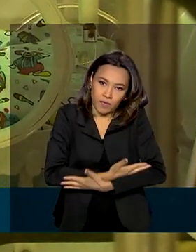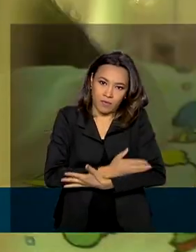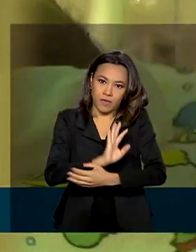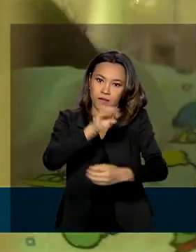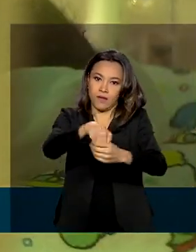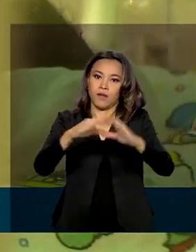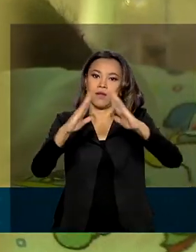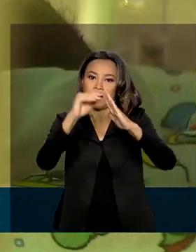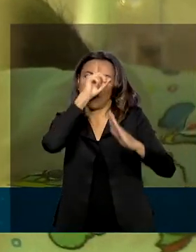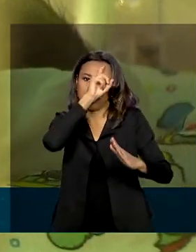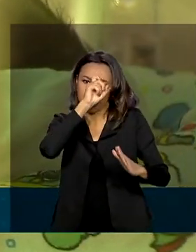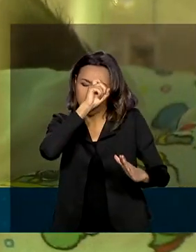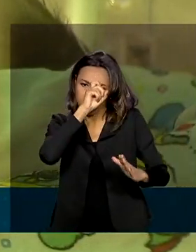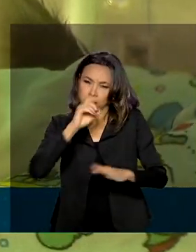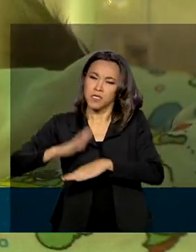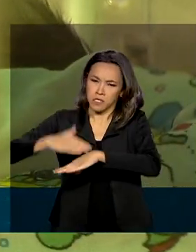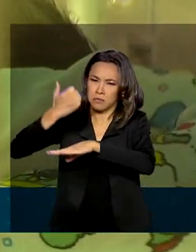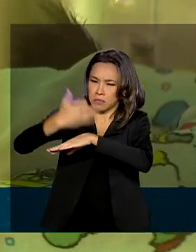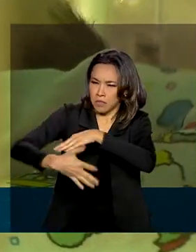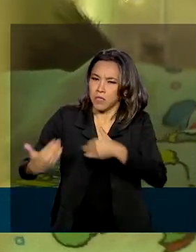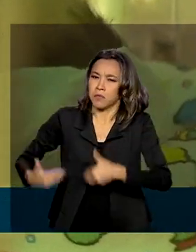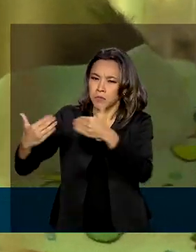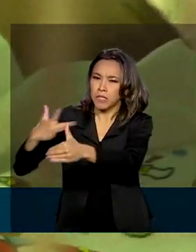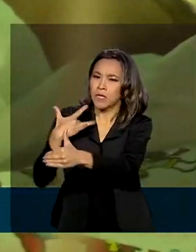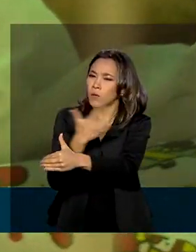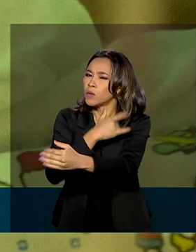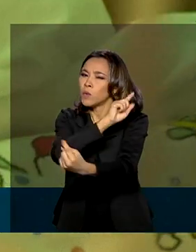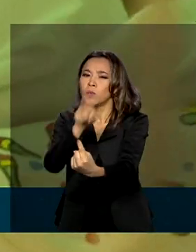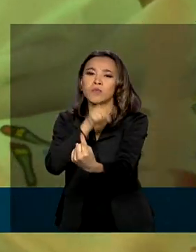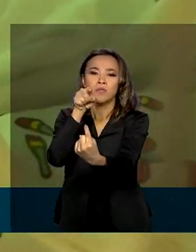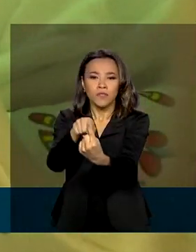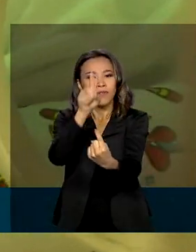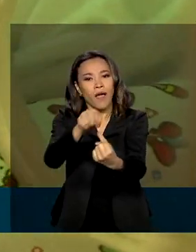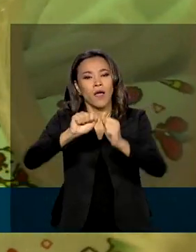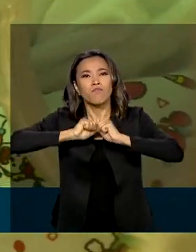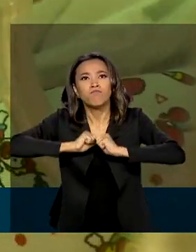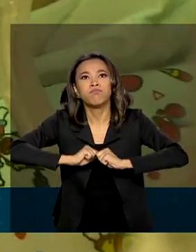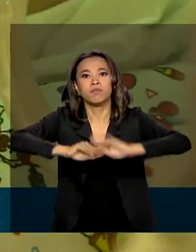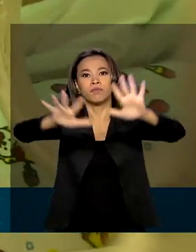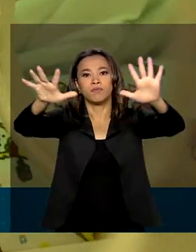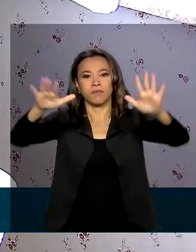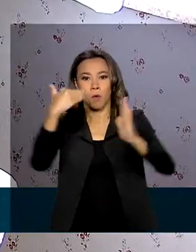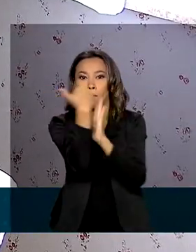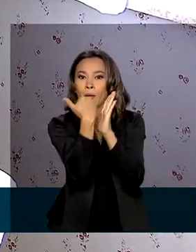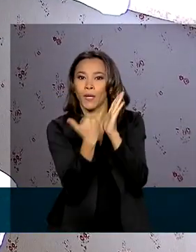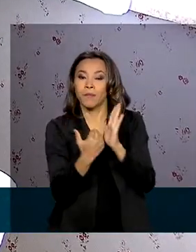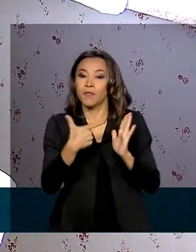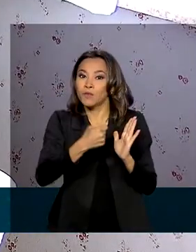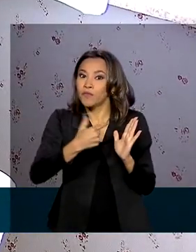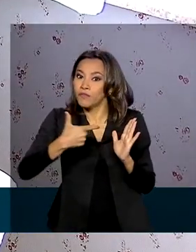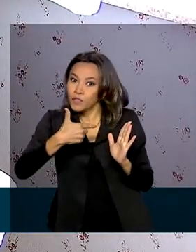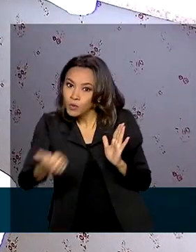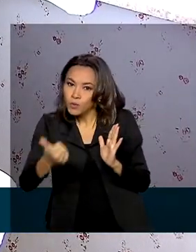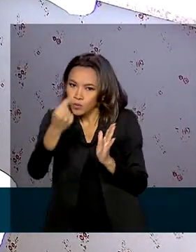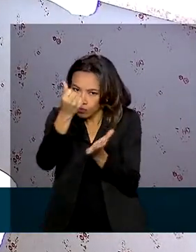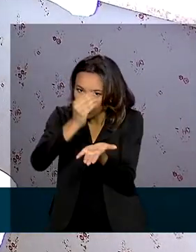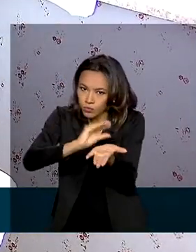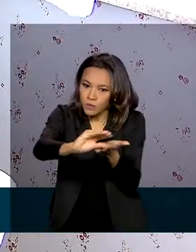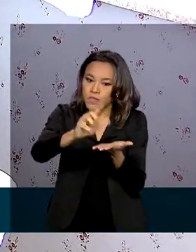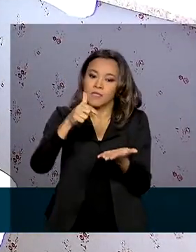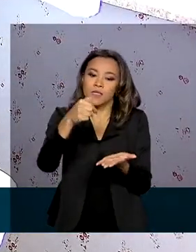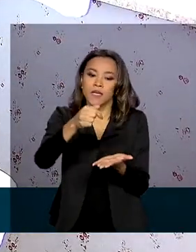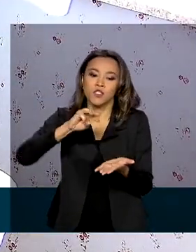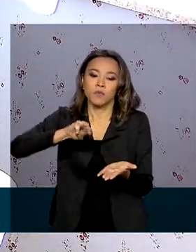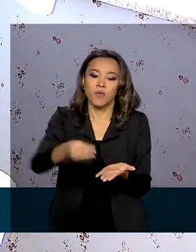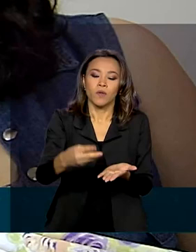maternidades. Segundo o Ministério da Saúde, a ideia é expandir o programa em 2021 com repasse de 7 milhões